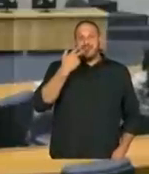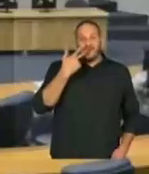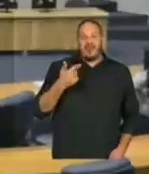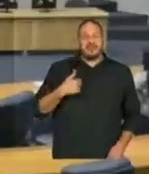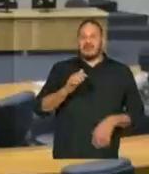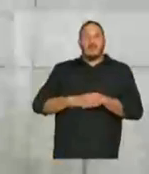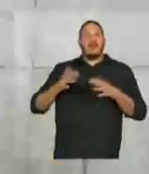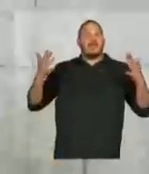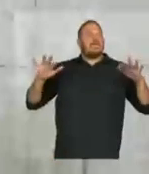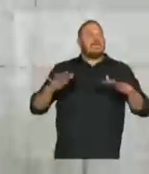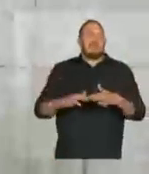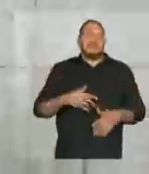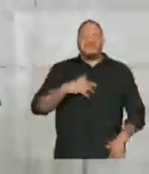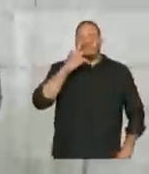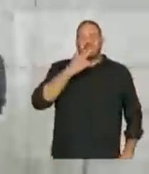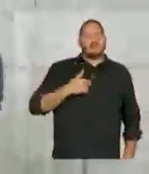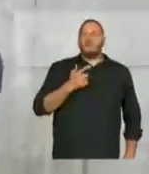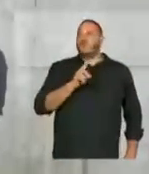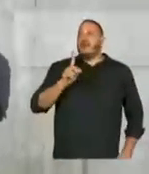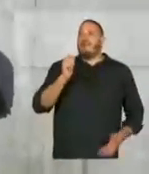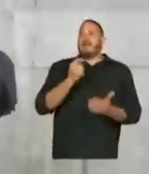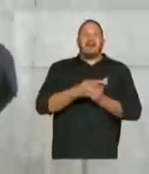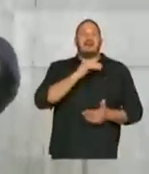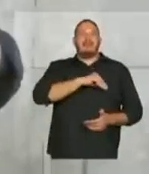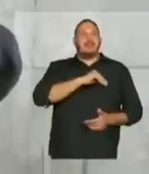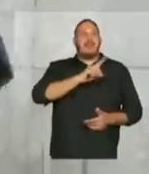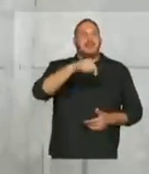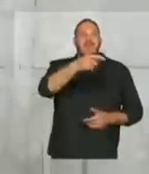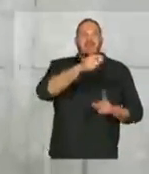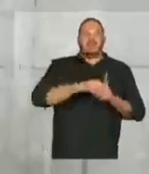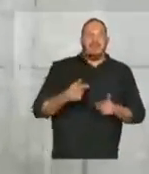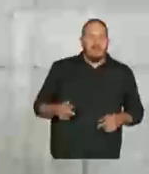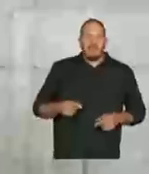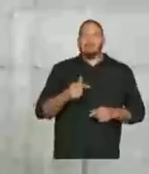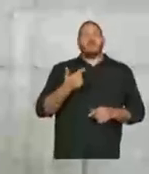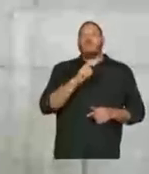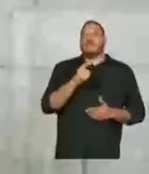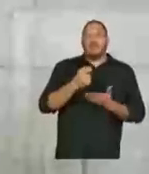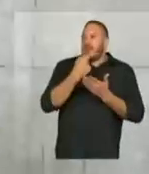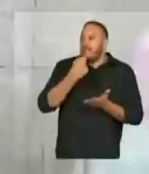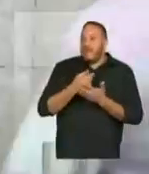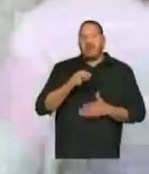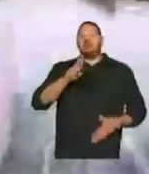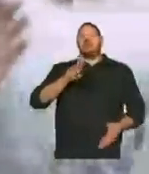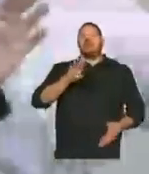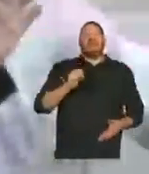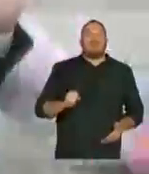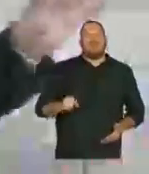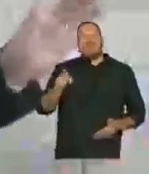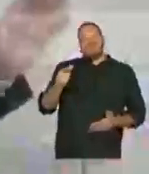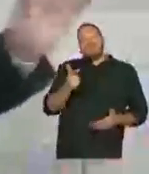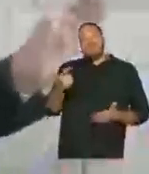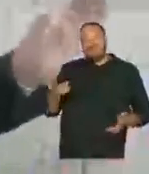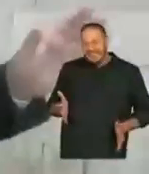crise na Prefeitura. Parece que não vai pagar salário o mês que vem. Não vai ter remédio no posto de saúde. Aliás, já não tem, né?